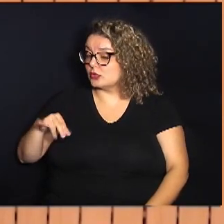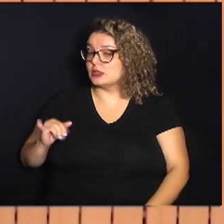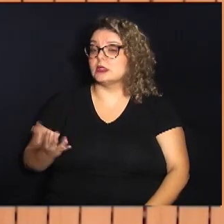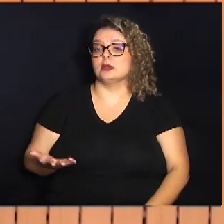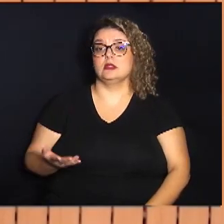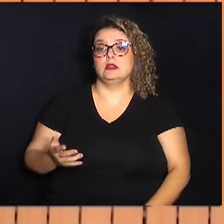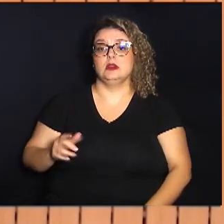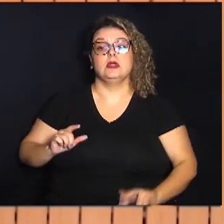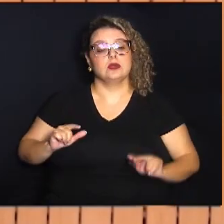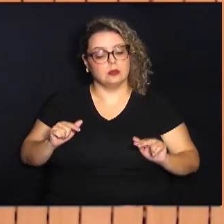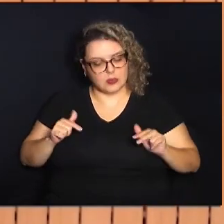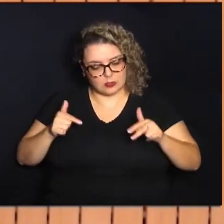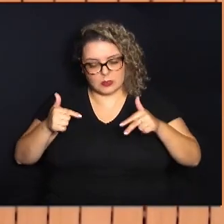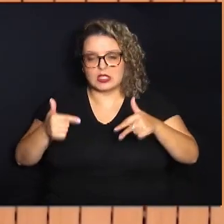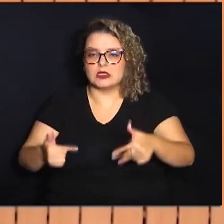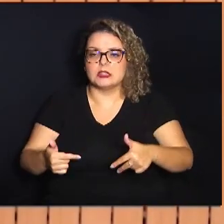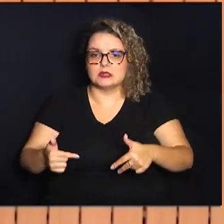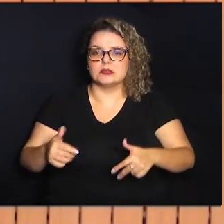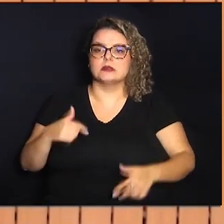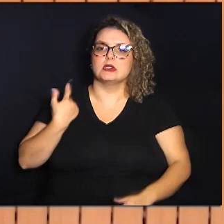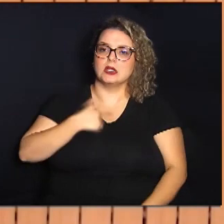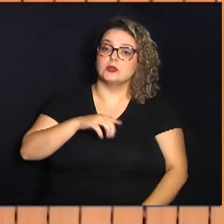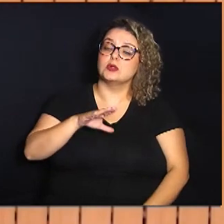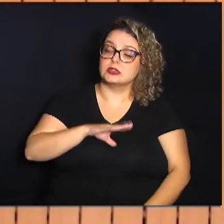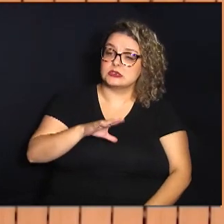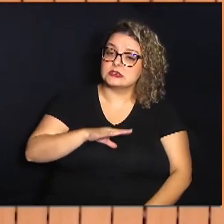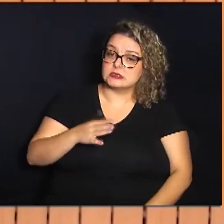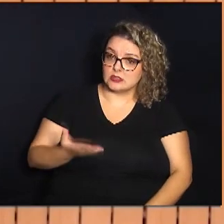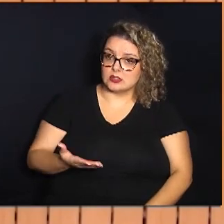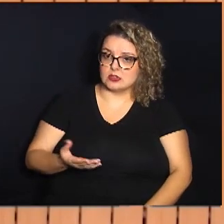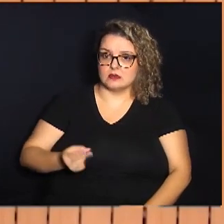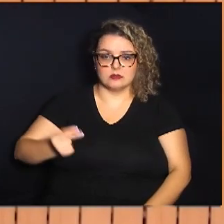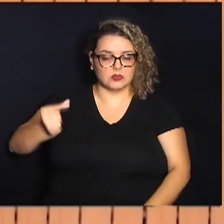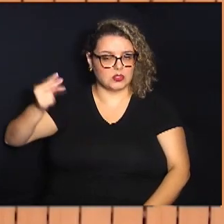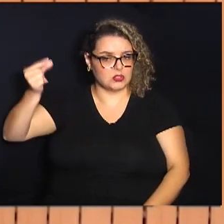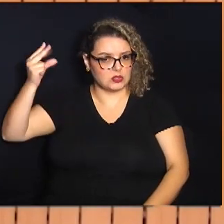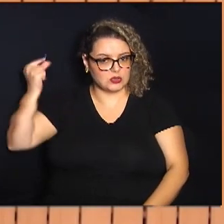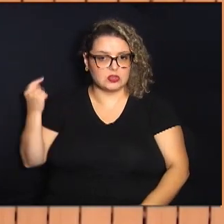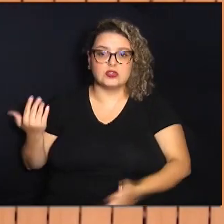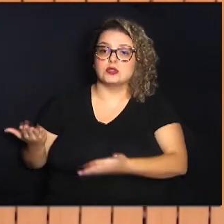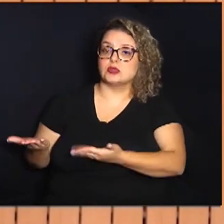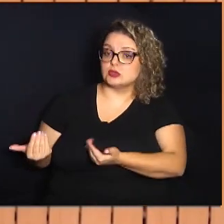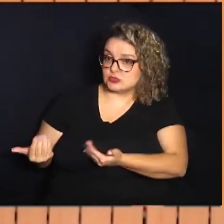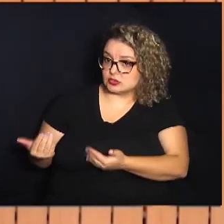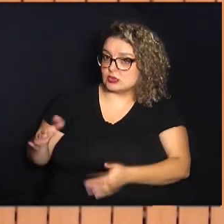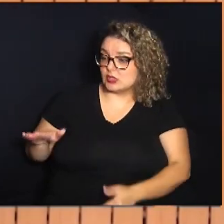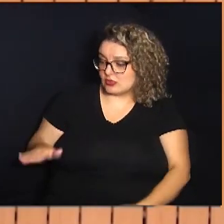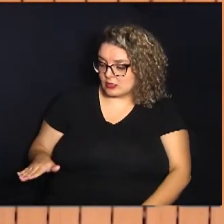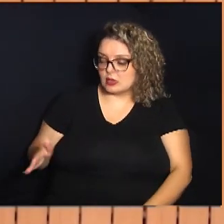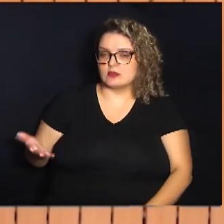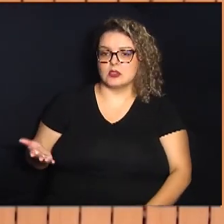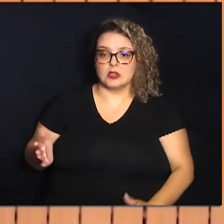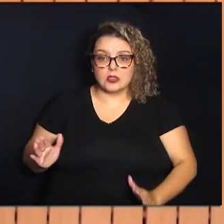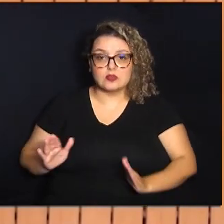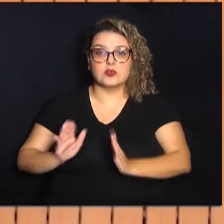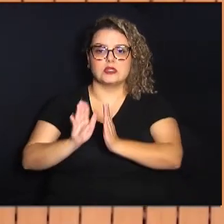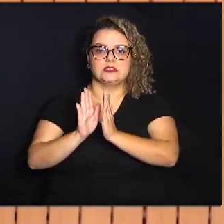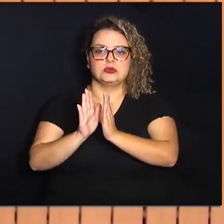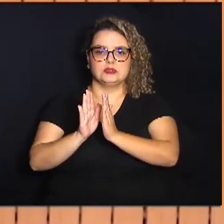militante aqui da nossa cidade, que desde jovenzinha enfrentou